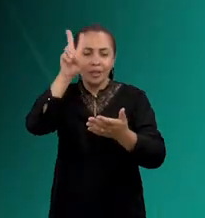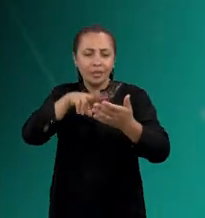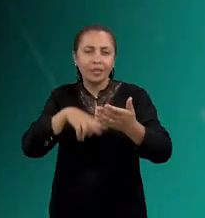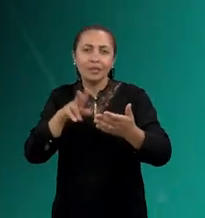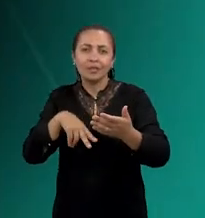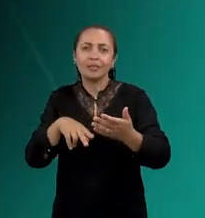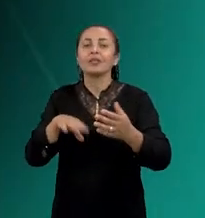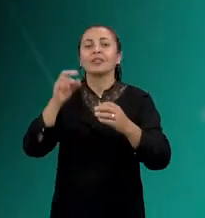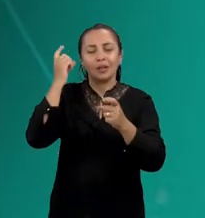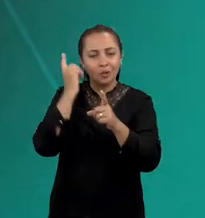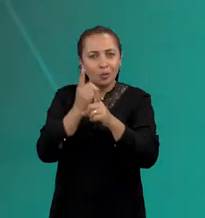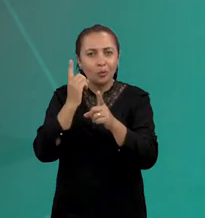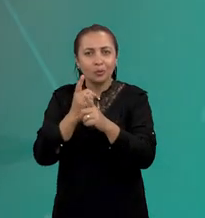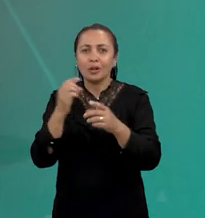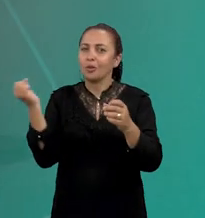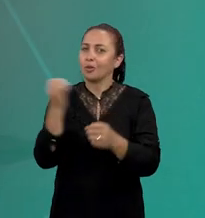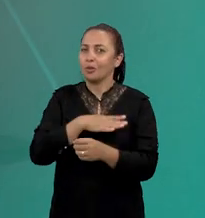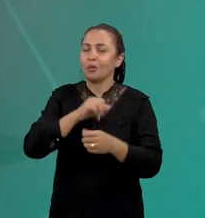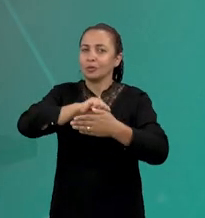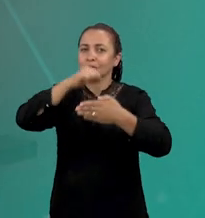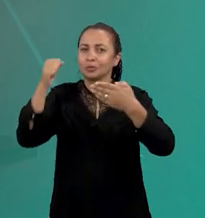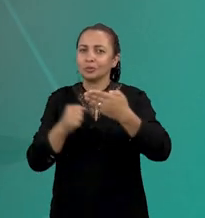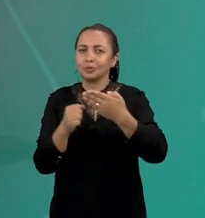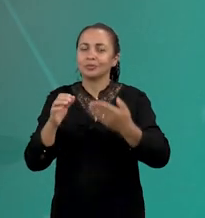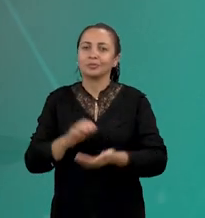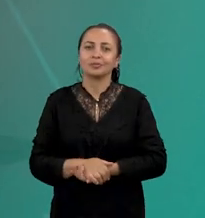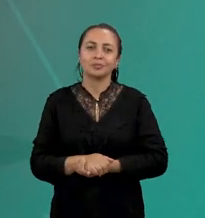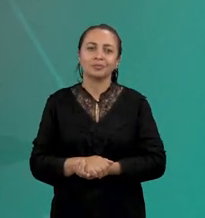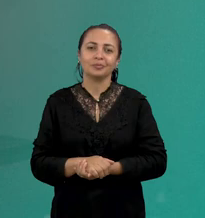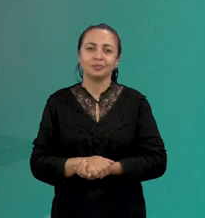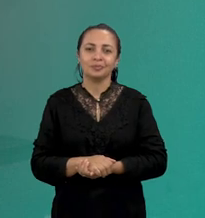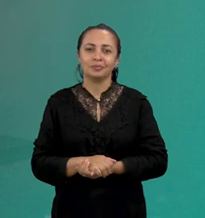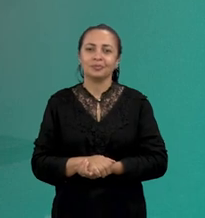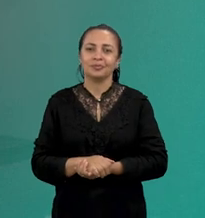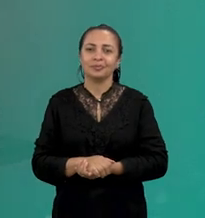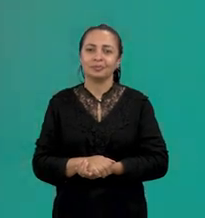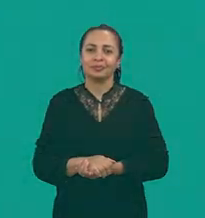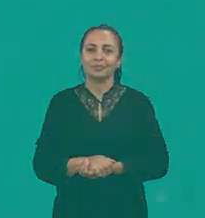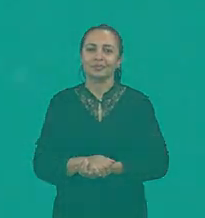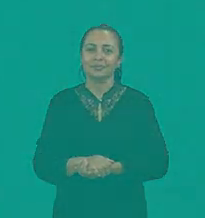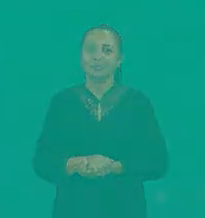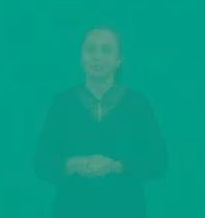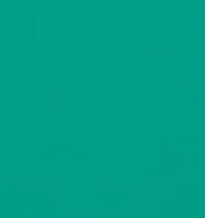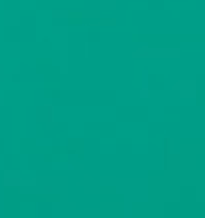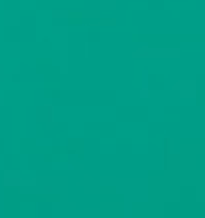um levantamento sobre a literatura de cordel ajuda a identificar novos artistas.